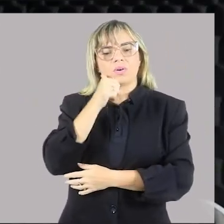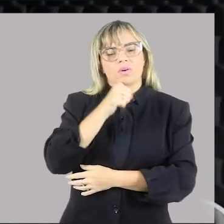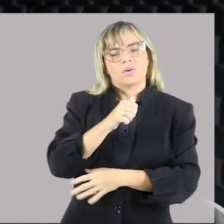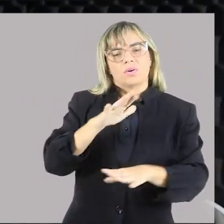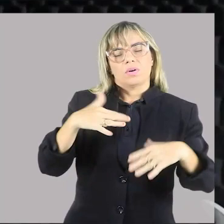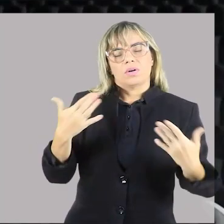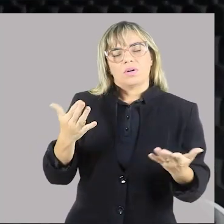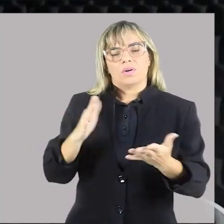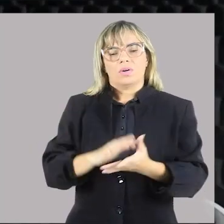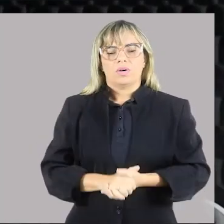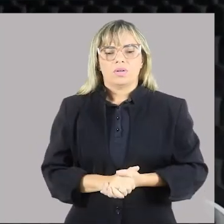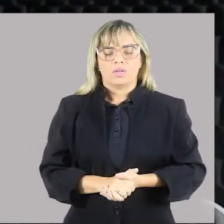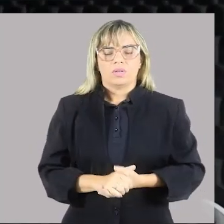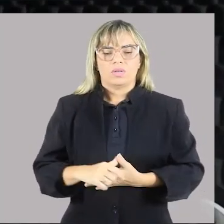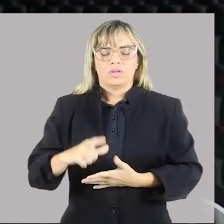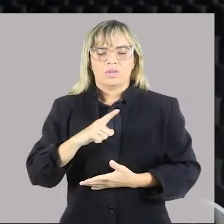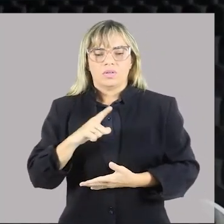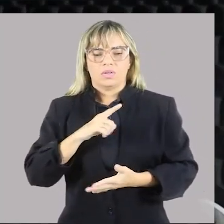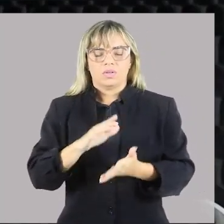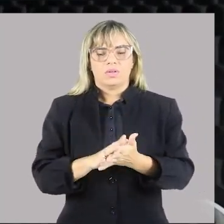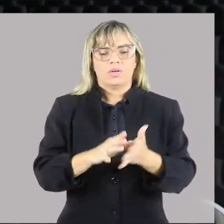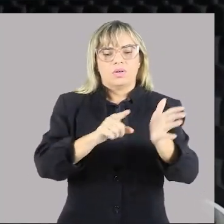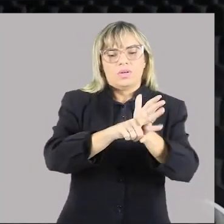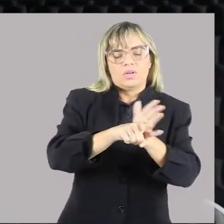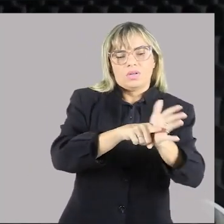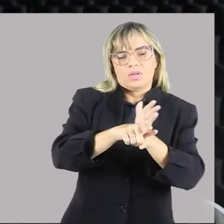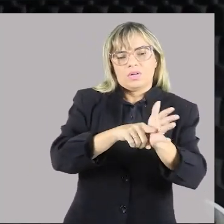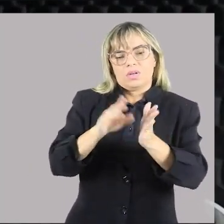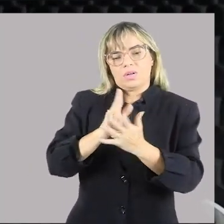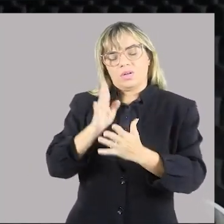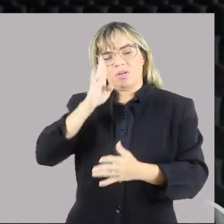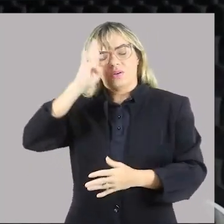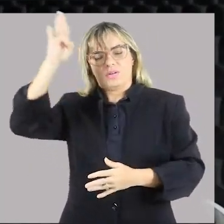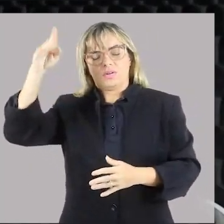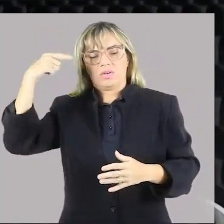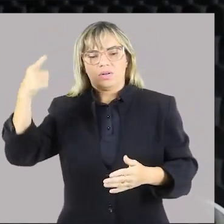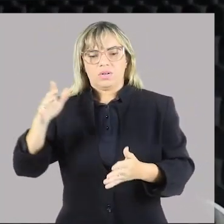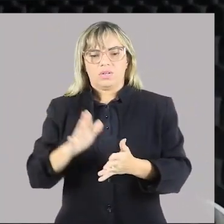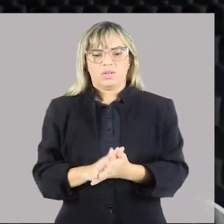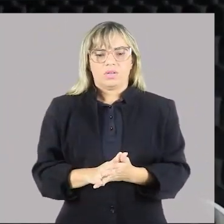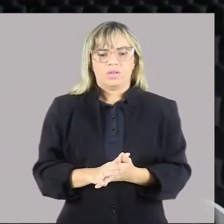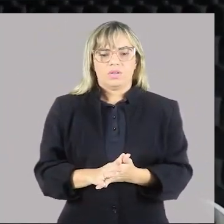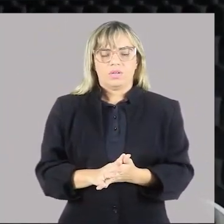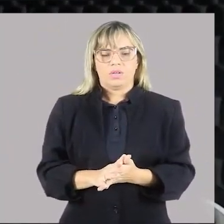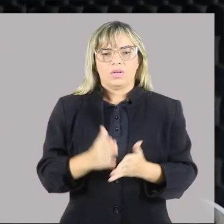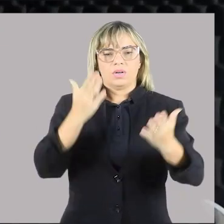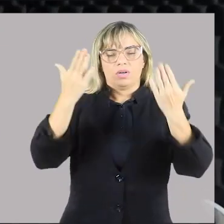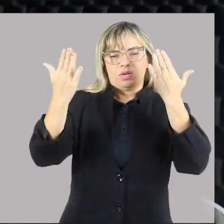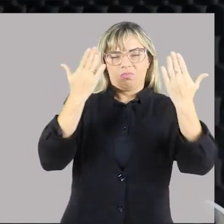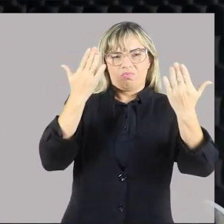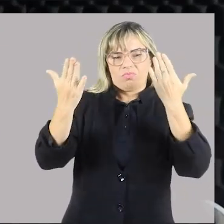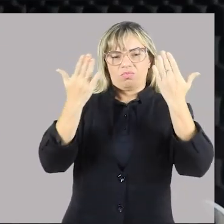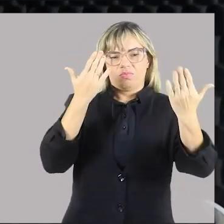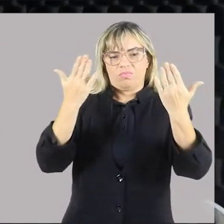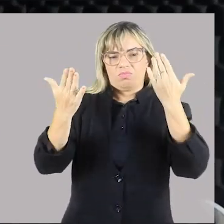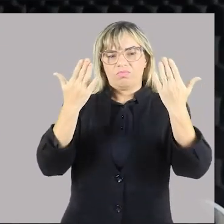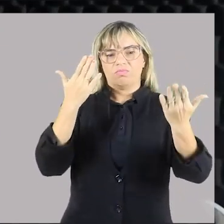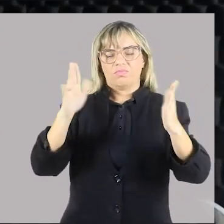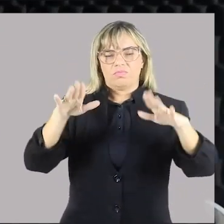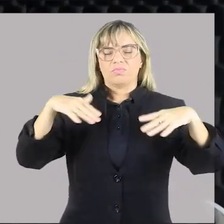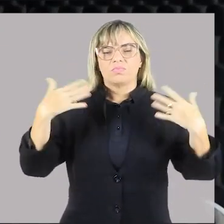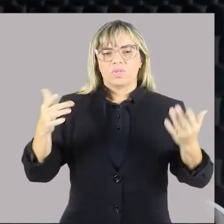o que nos acaba, os dados nos dizem que a principal violência é a violência psicológica. Essa, ela se encontra